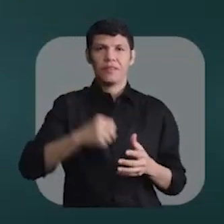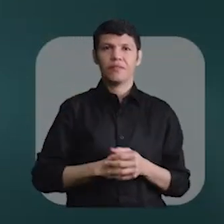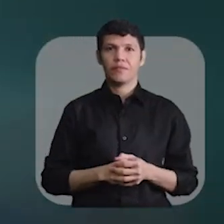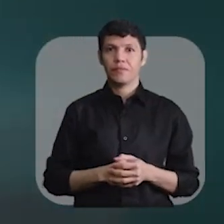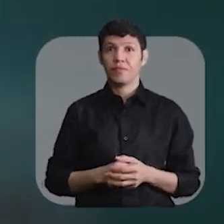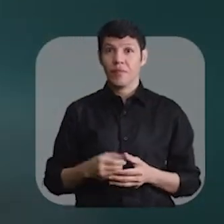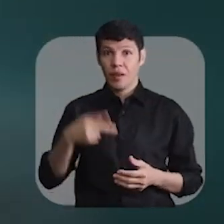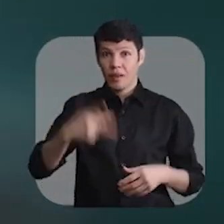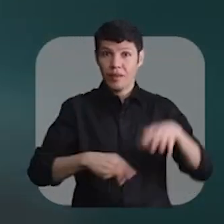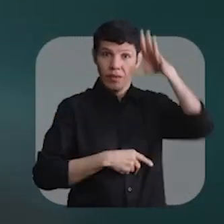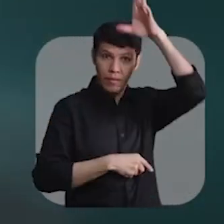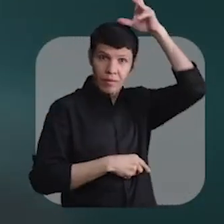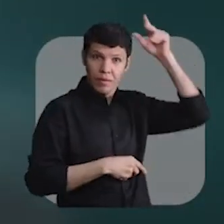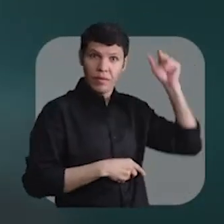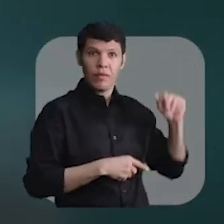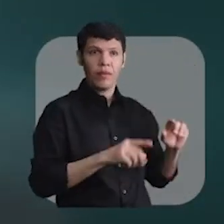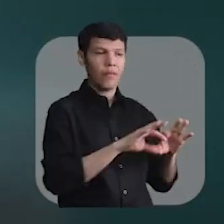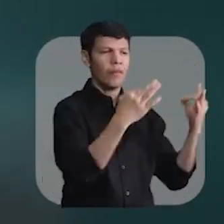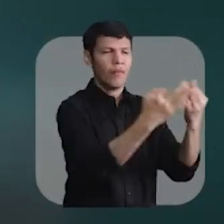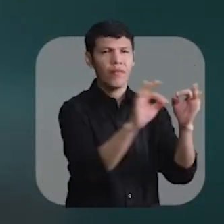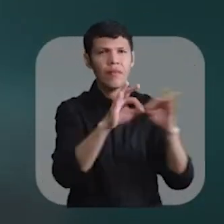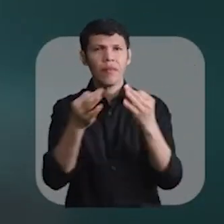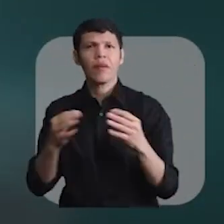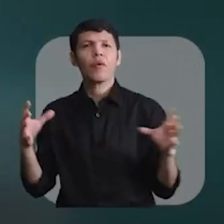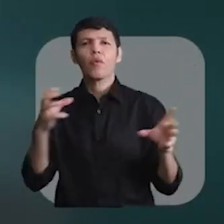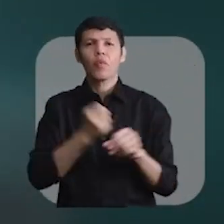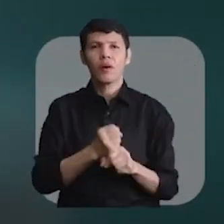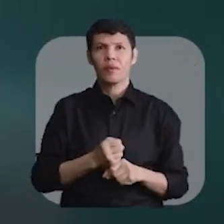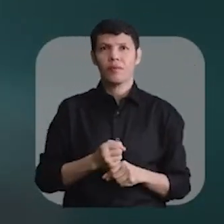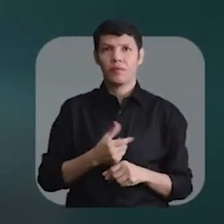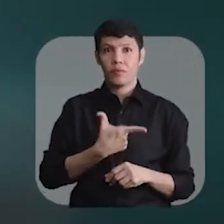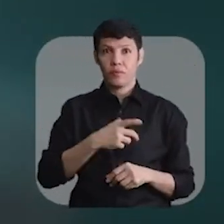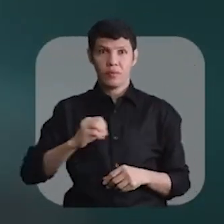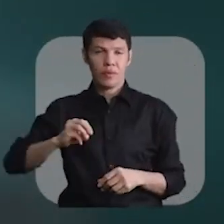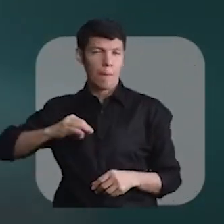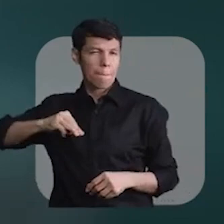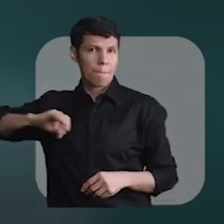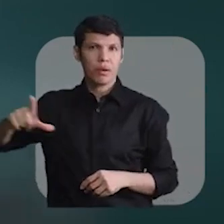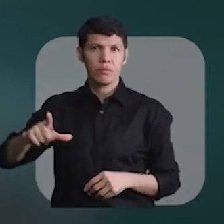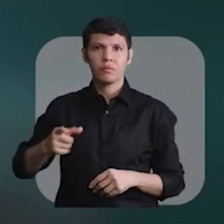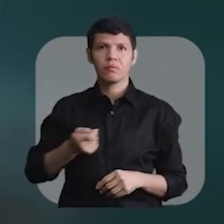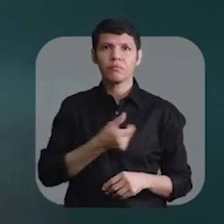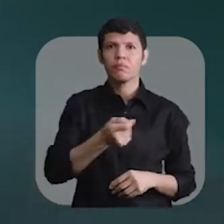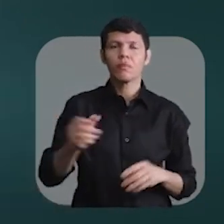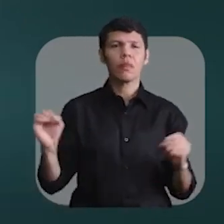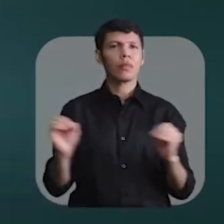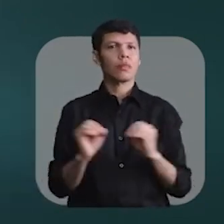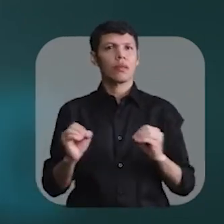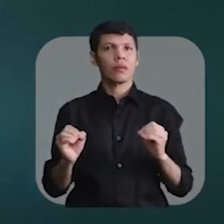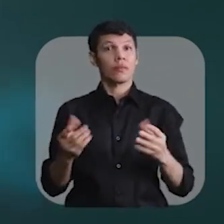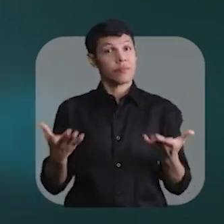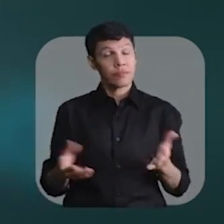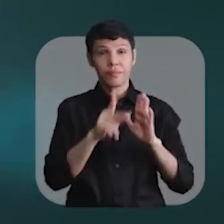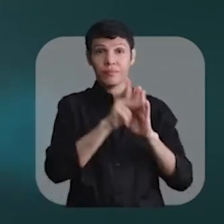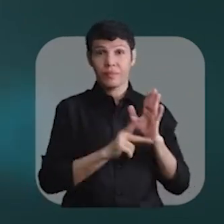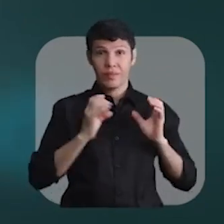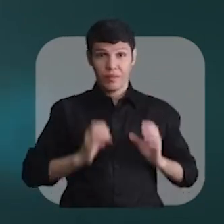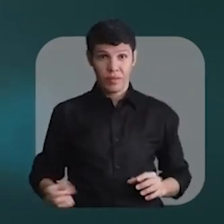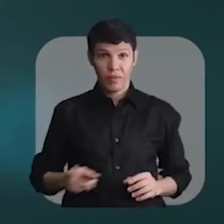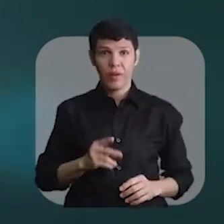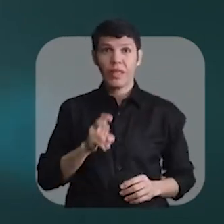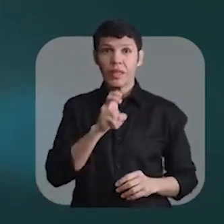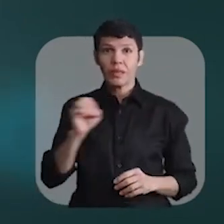Existem hoje 200 mil famílias no Amazonas que não recebem nenhum tipo de auxílio. Com o Novo Cidadão, elas passarão a receber